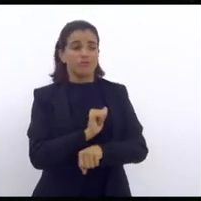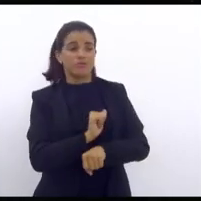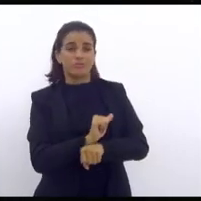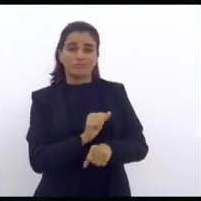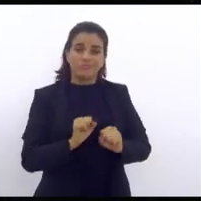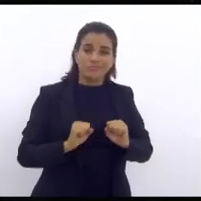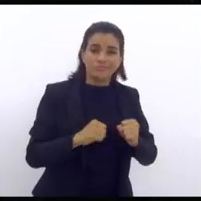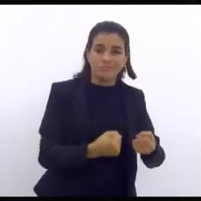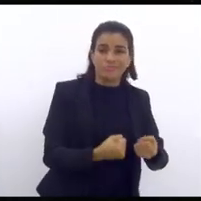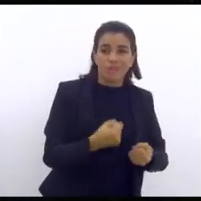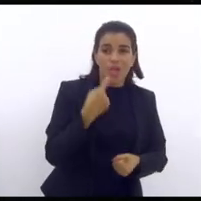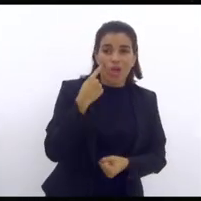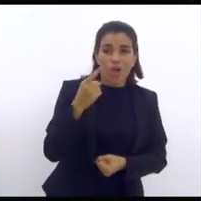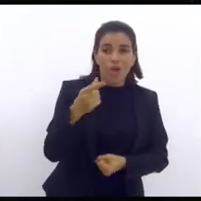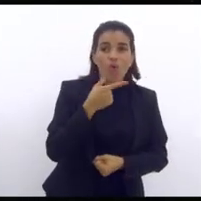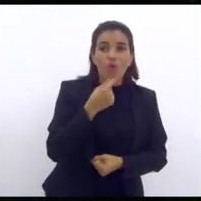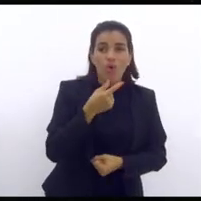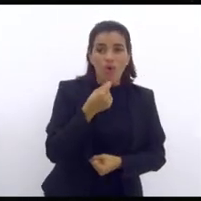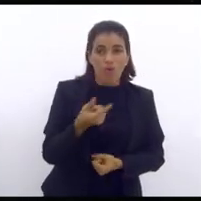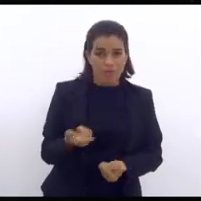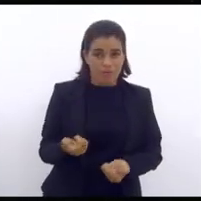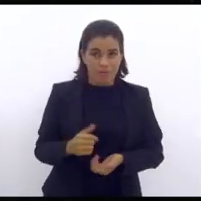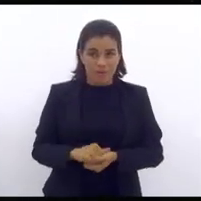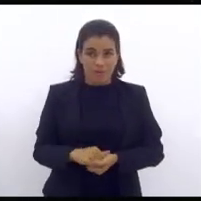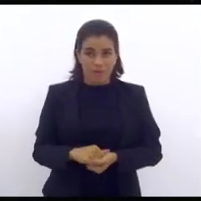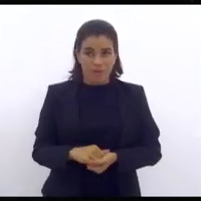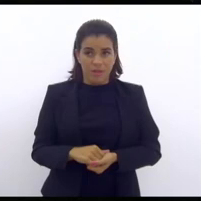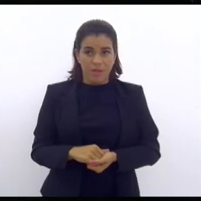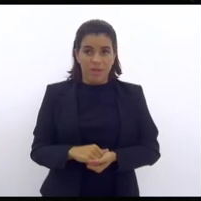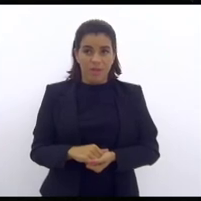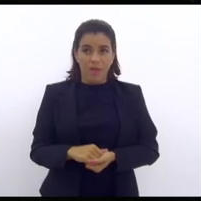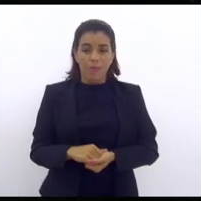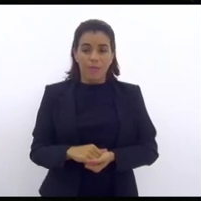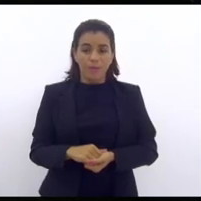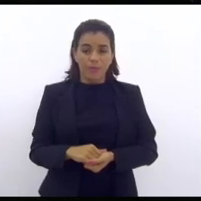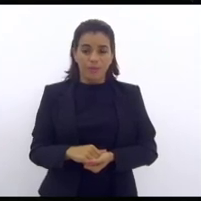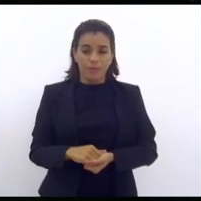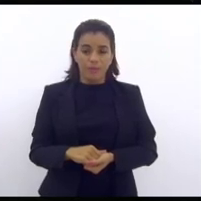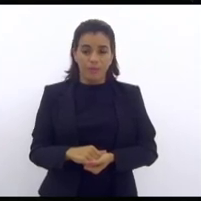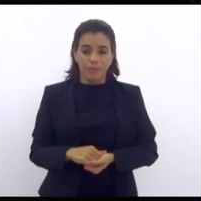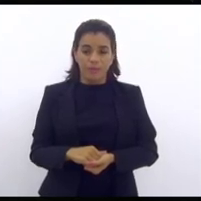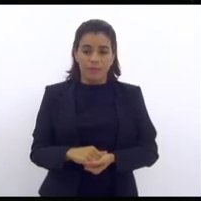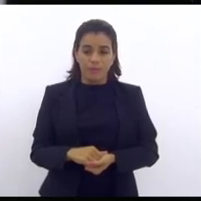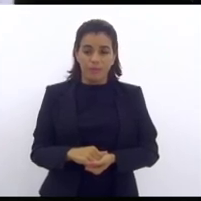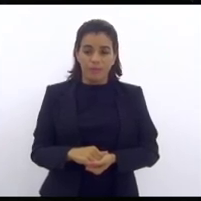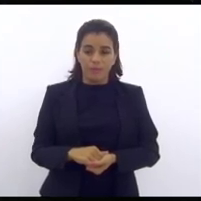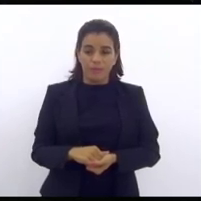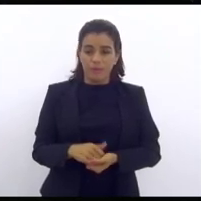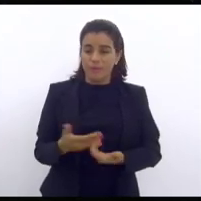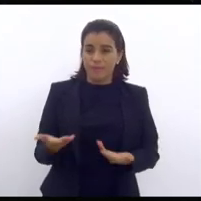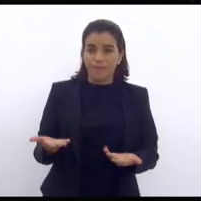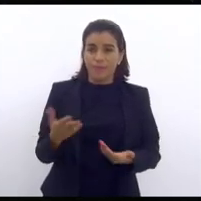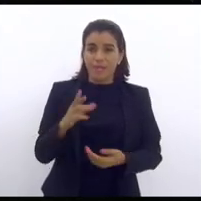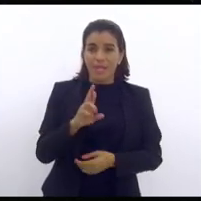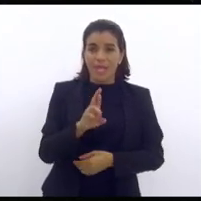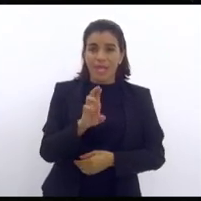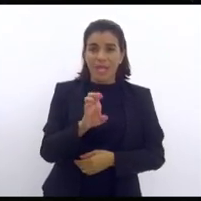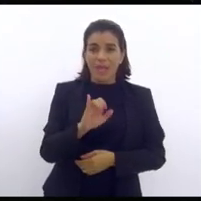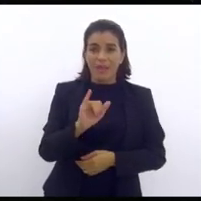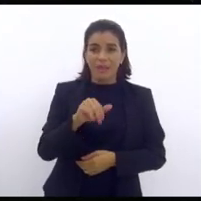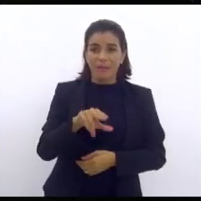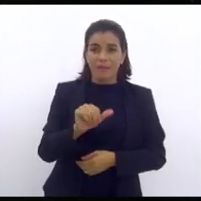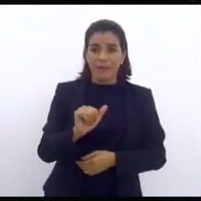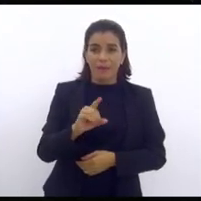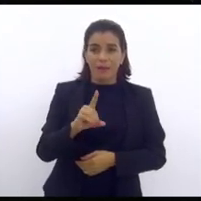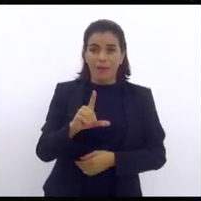A carinha do bonito. Deixa eu falar aqui quem esse cara é aqui. Vamos lá. Reinaldo Rocha, nascimento de 22 anos.